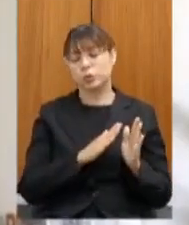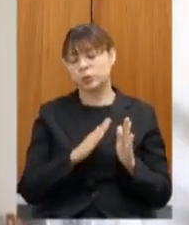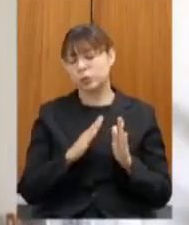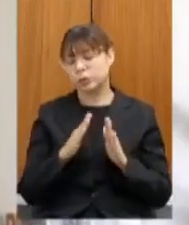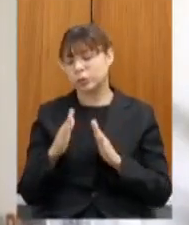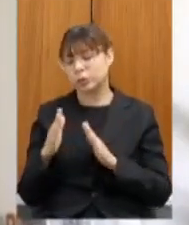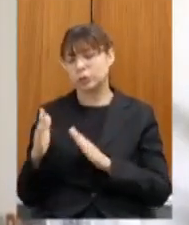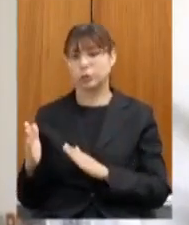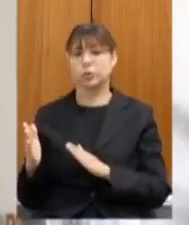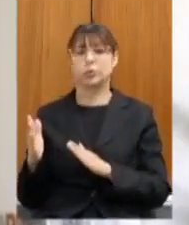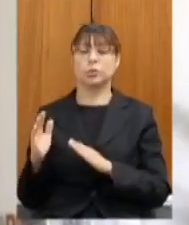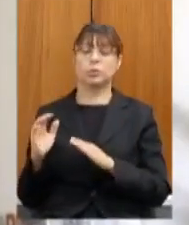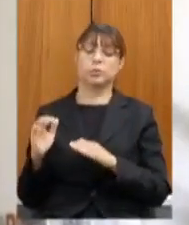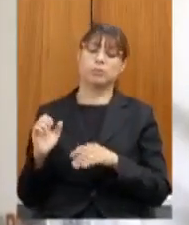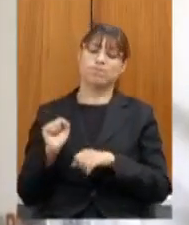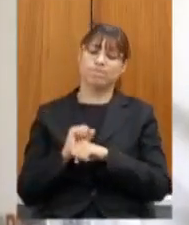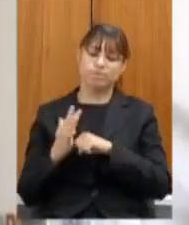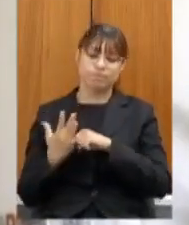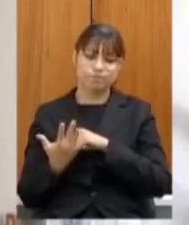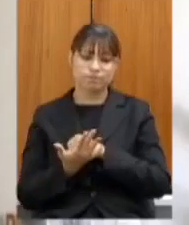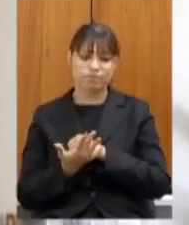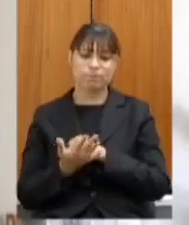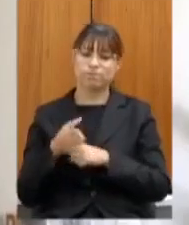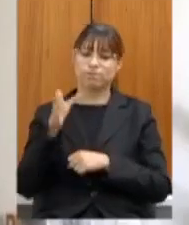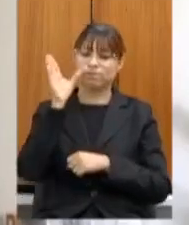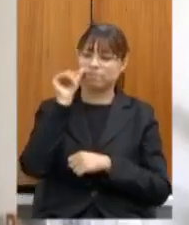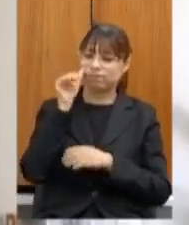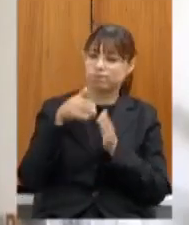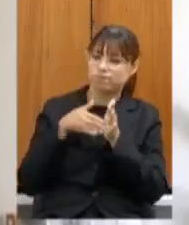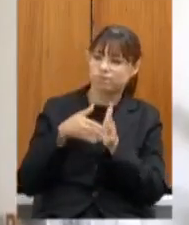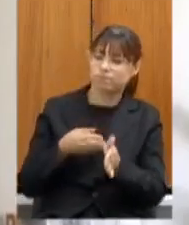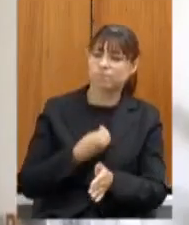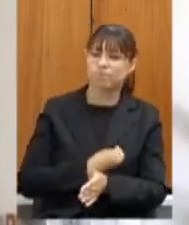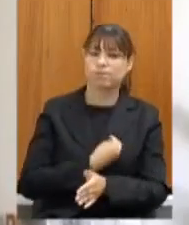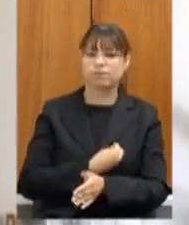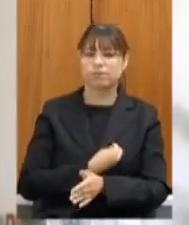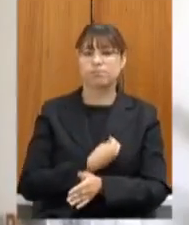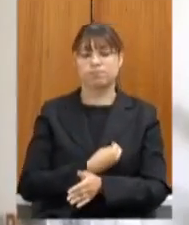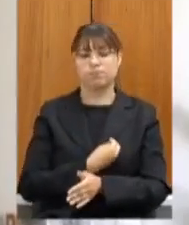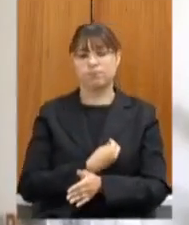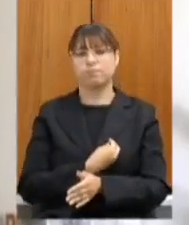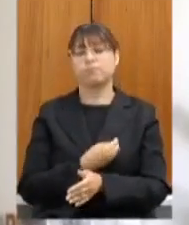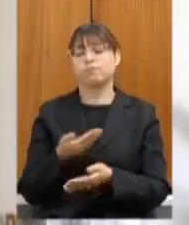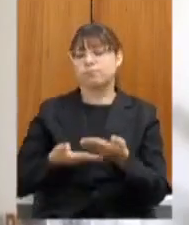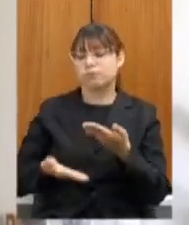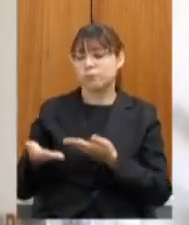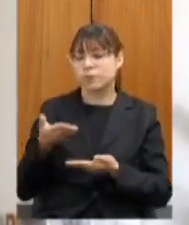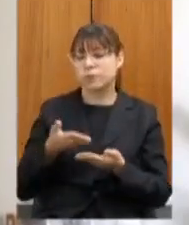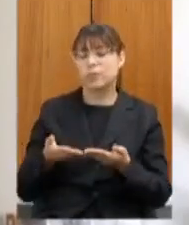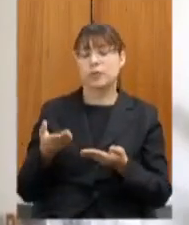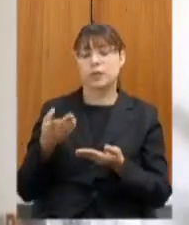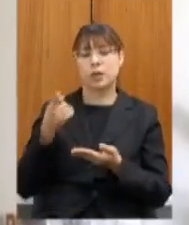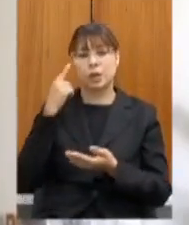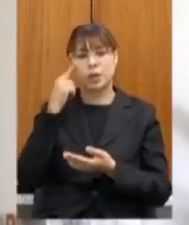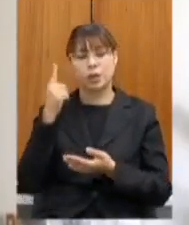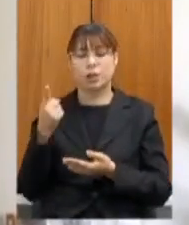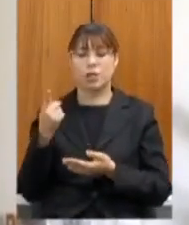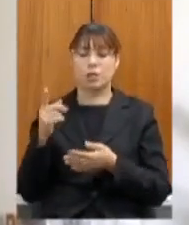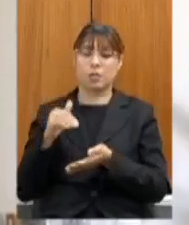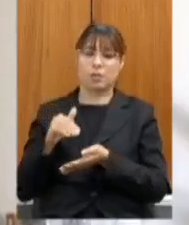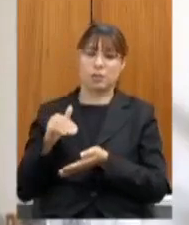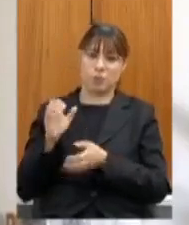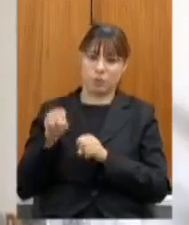pandemia podendo acompanhar podendo participar podendo dividir com a educação ideias e quero